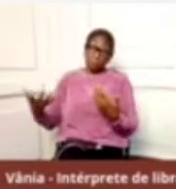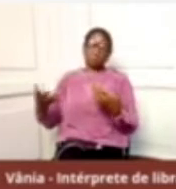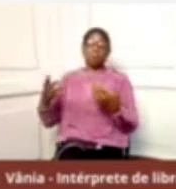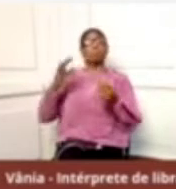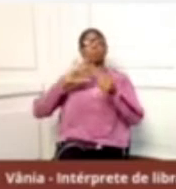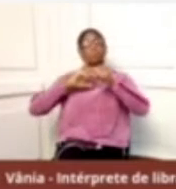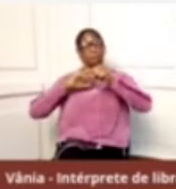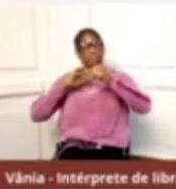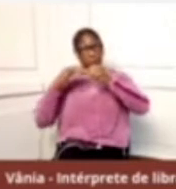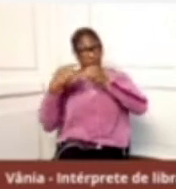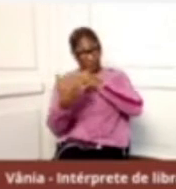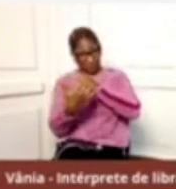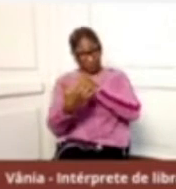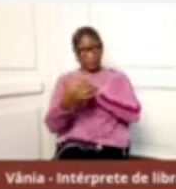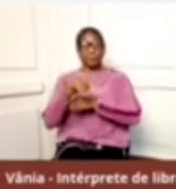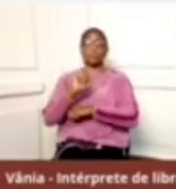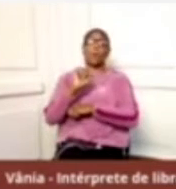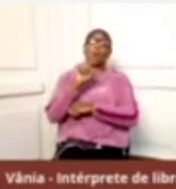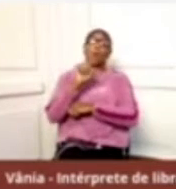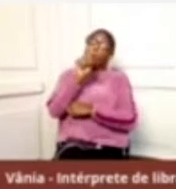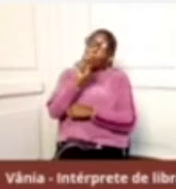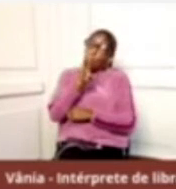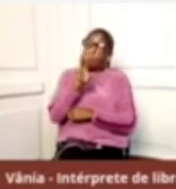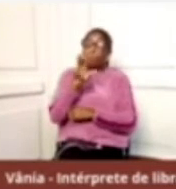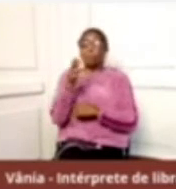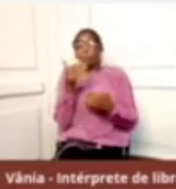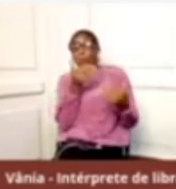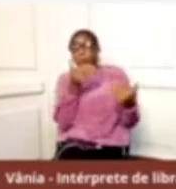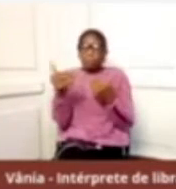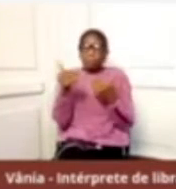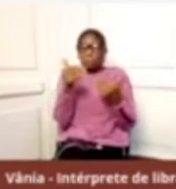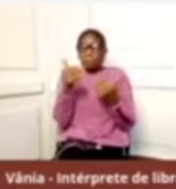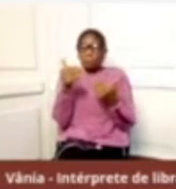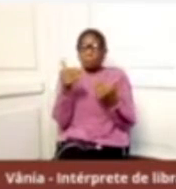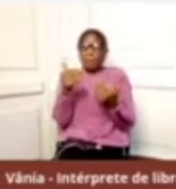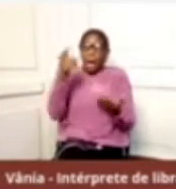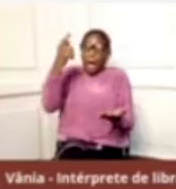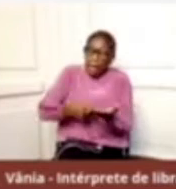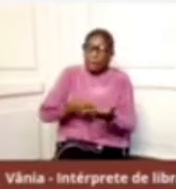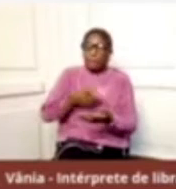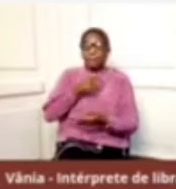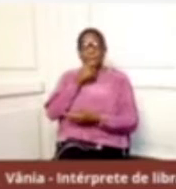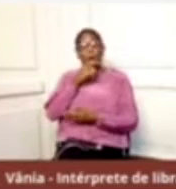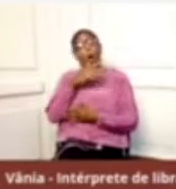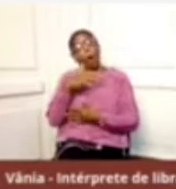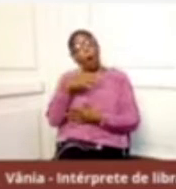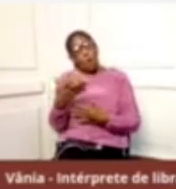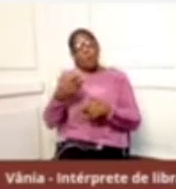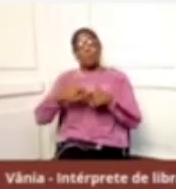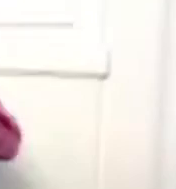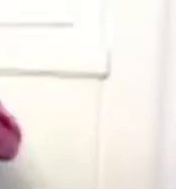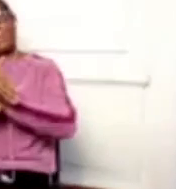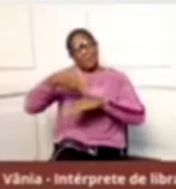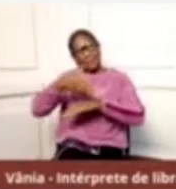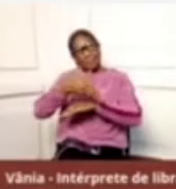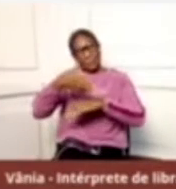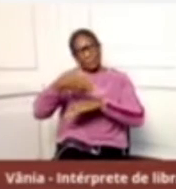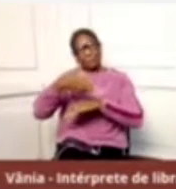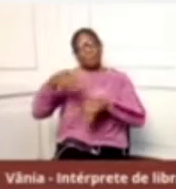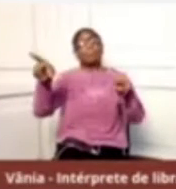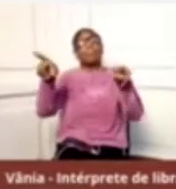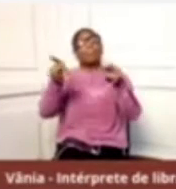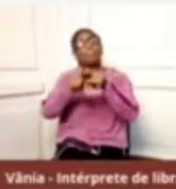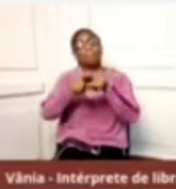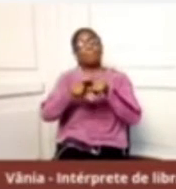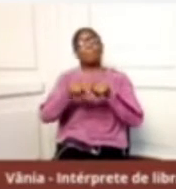para covid-19 ou suspeitos de covid-19 ou por outra síndrome respiratória aguda grave. Parece que